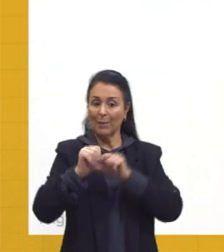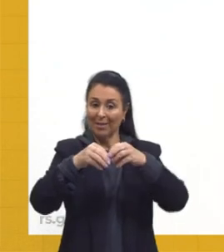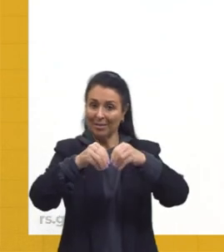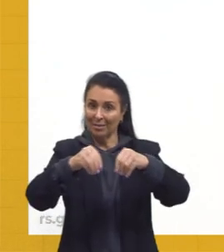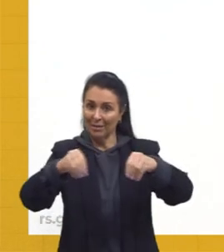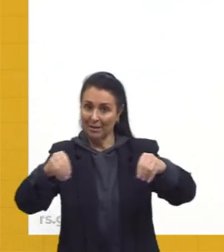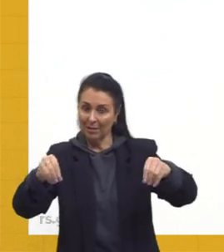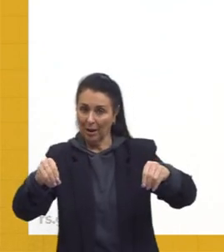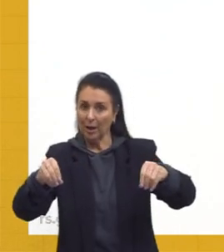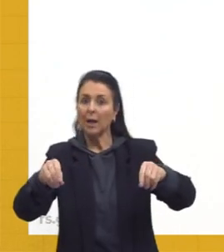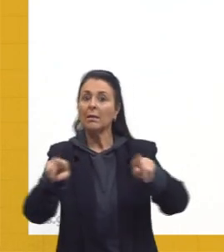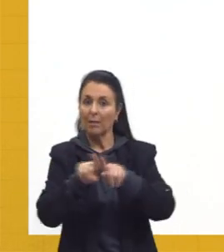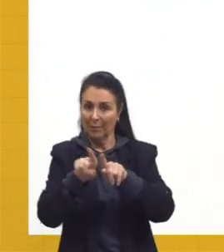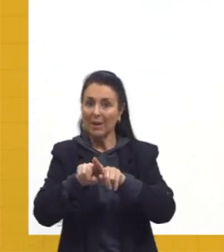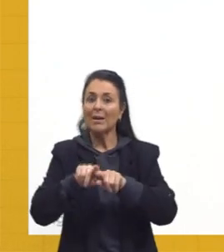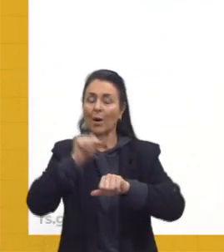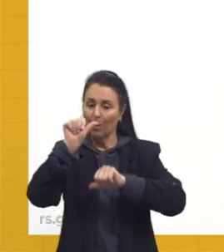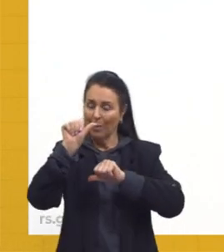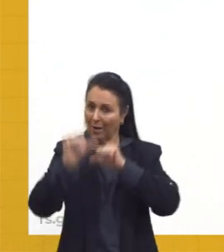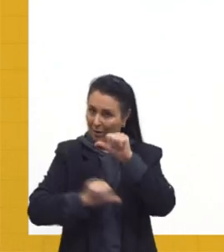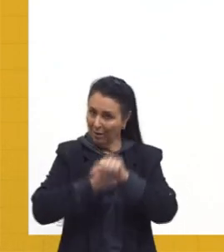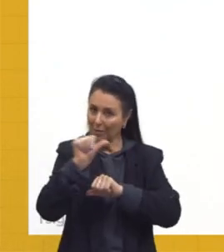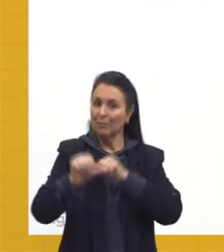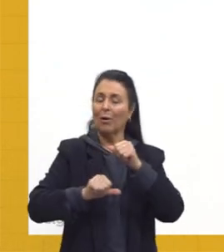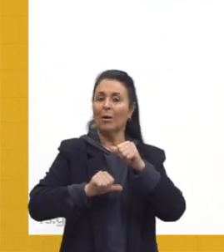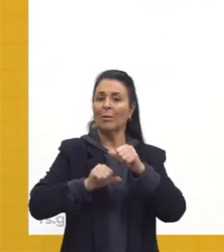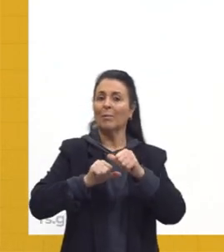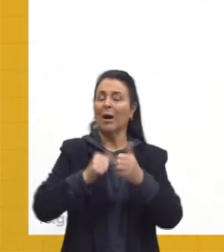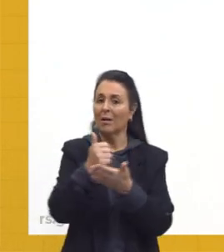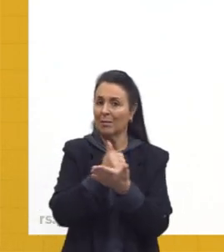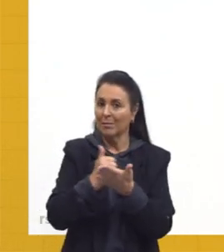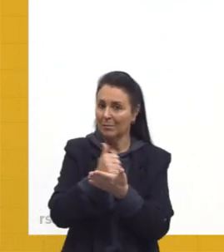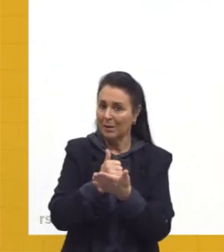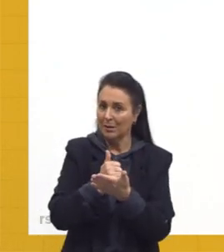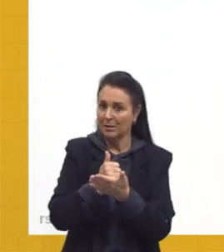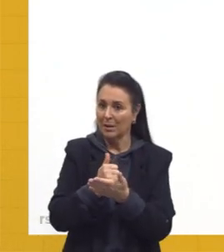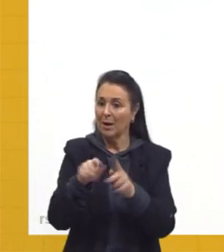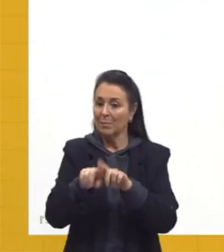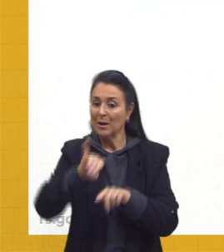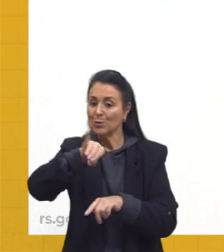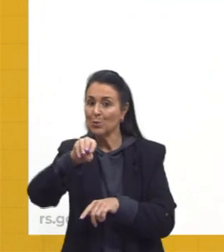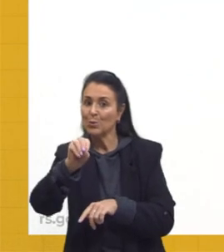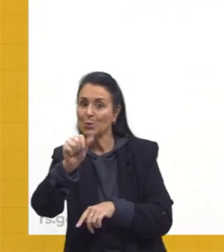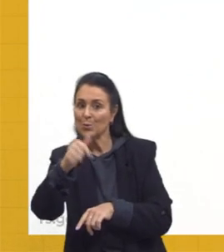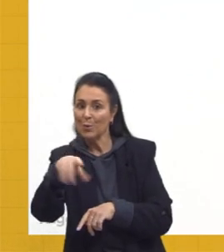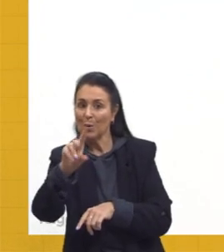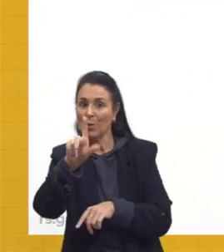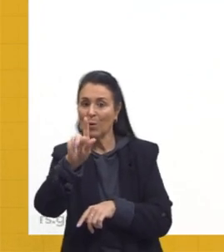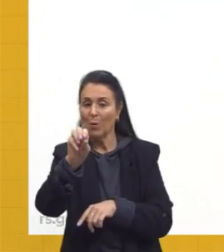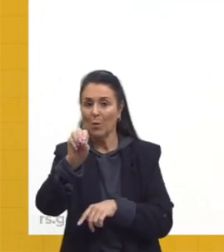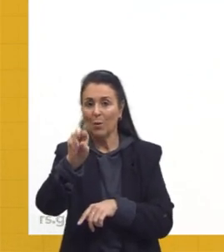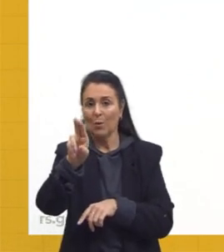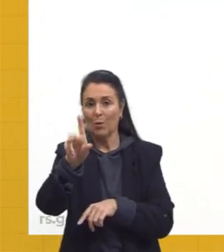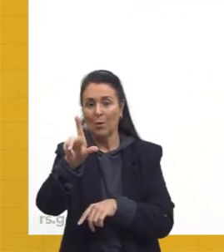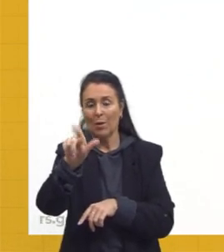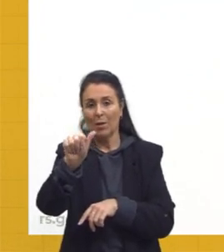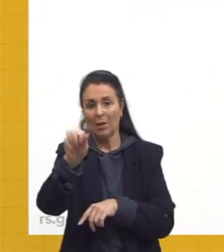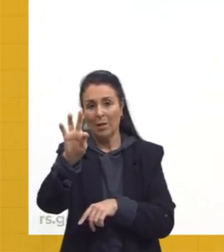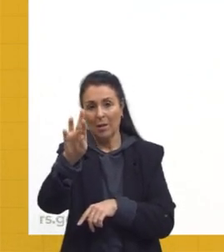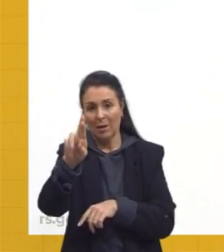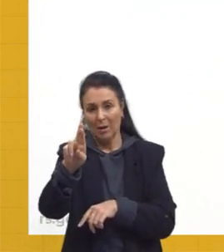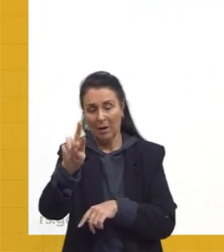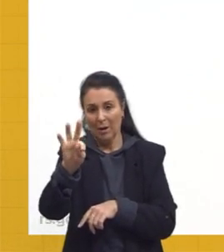é uma reforma relacionada a isso. Então não é só a reforma agrária, mas João Goulart começa. Quando entram os militares, né,